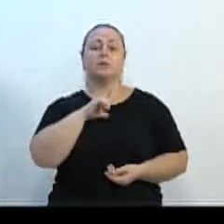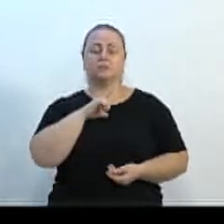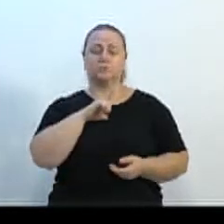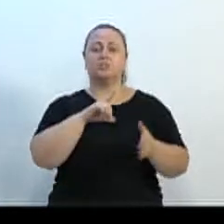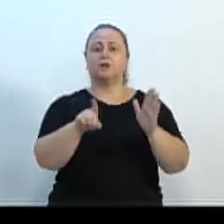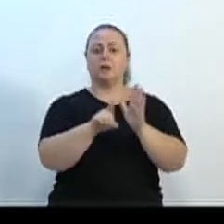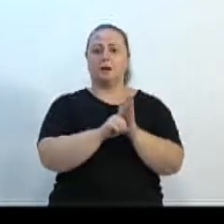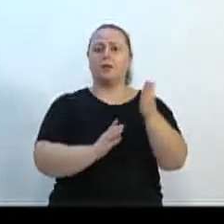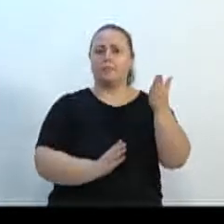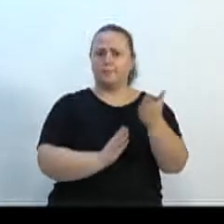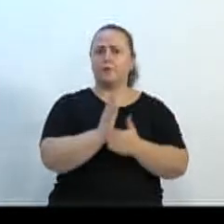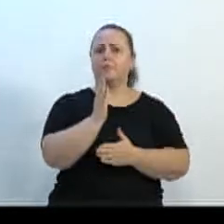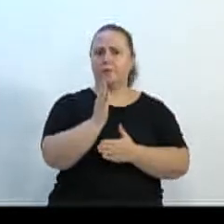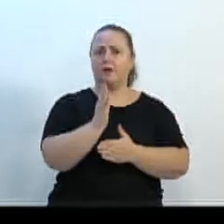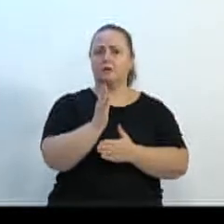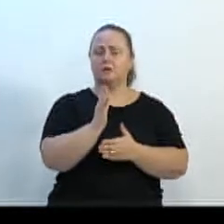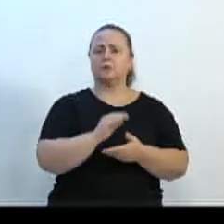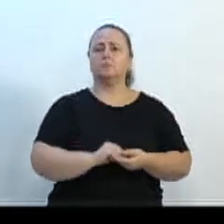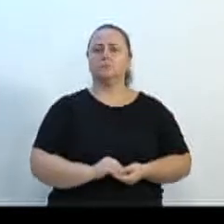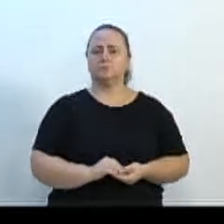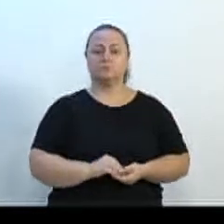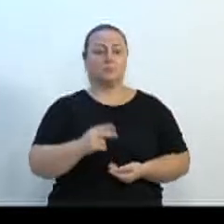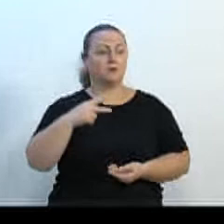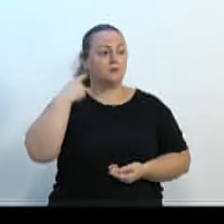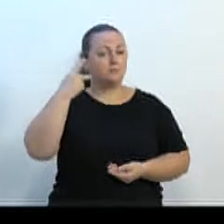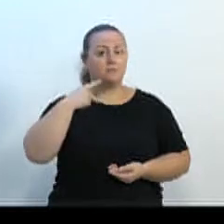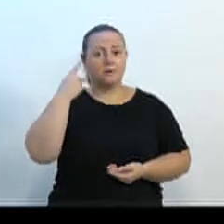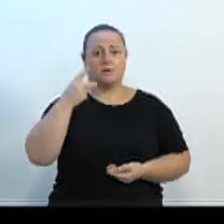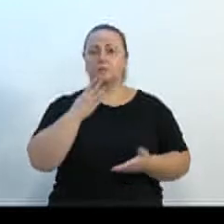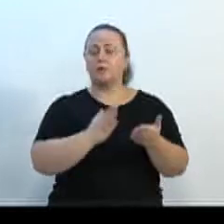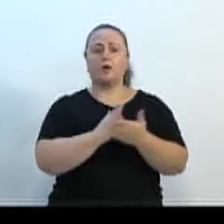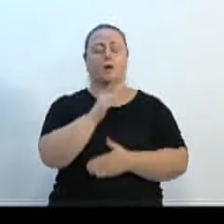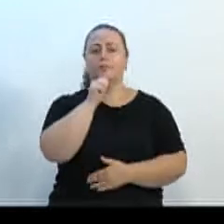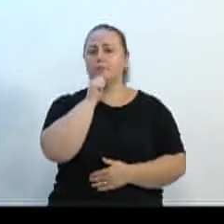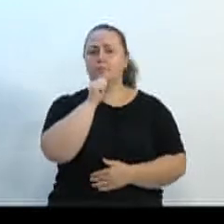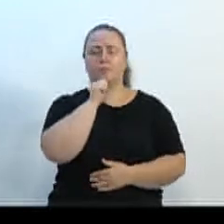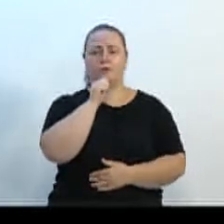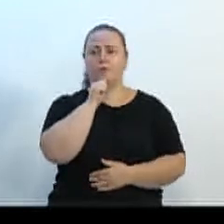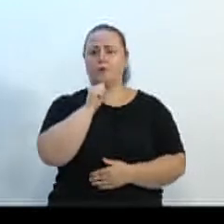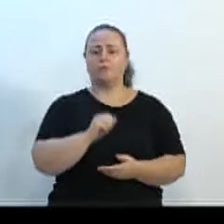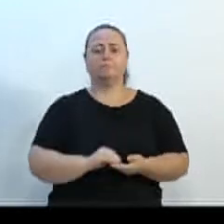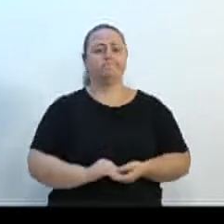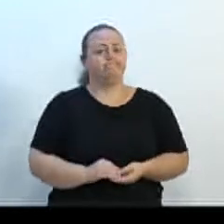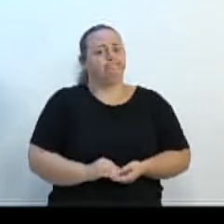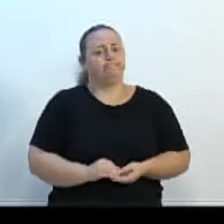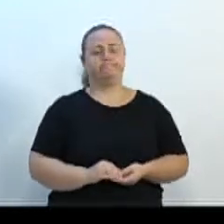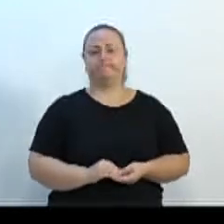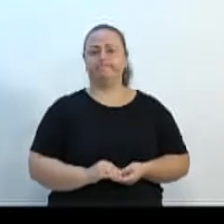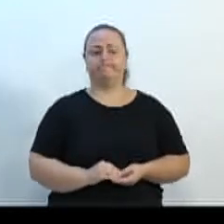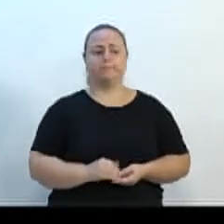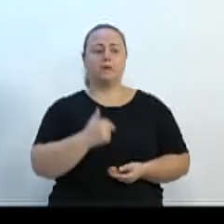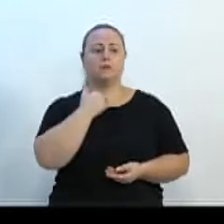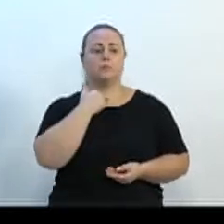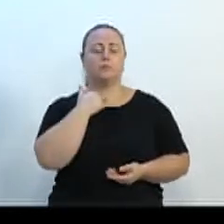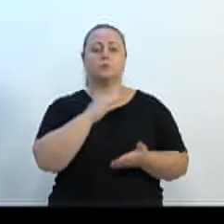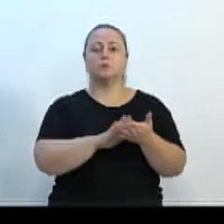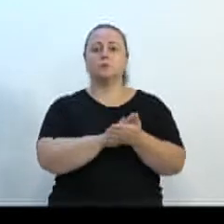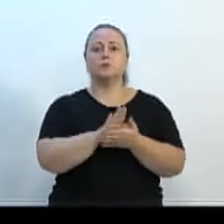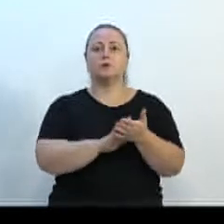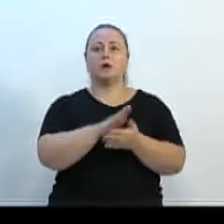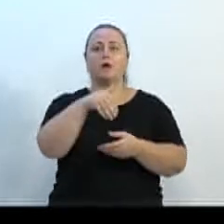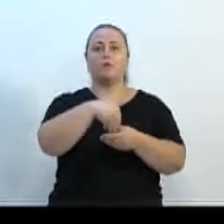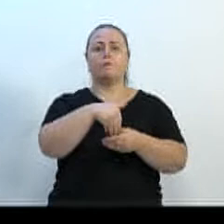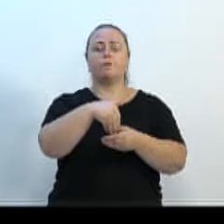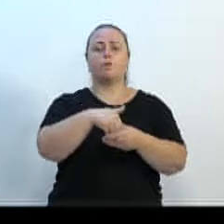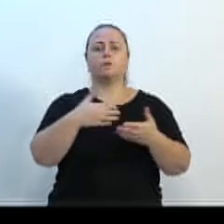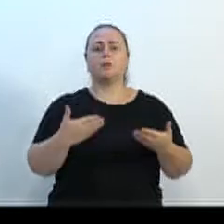aprovada, que os juristas dessa casa, os vereadores, não deixaram vir, nem sequer para a votação aqui na frente, coisa que a